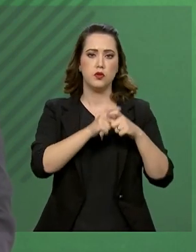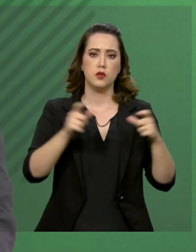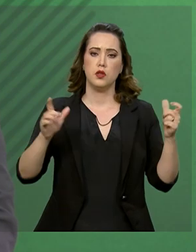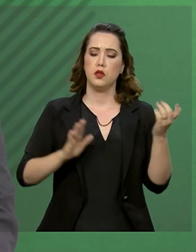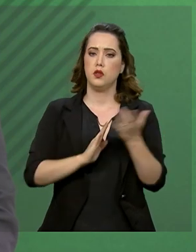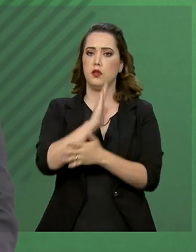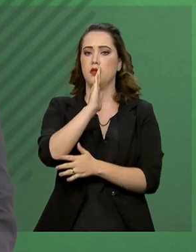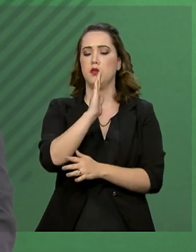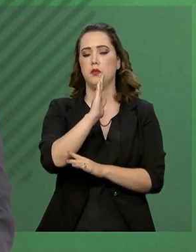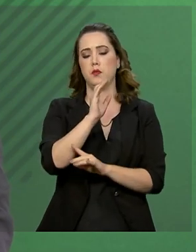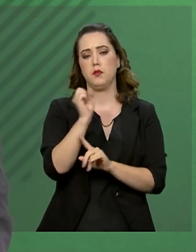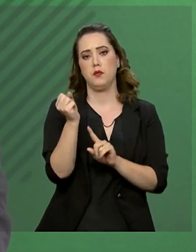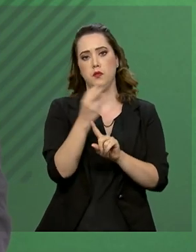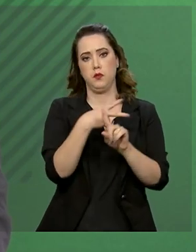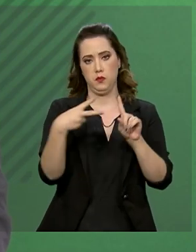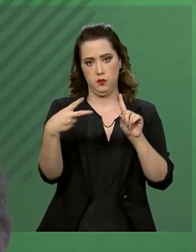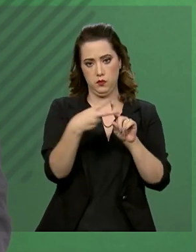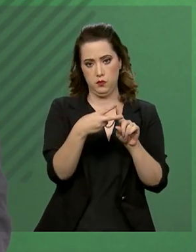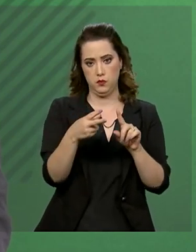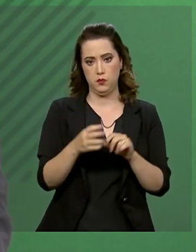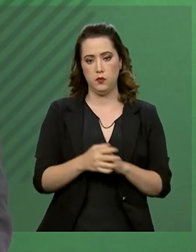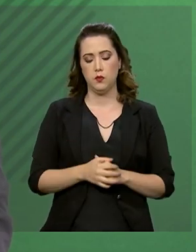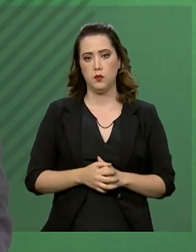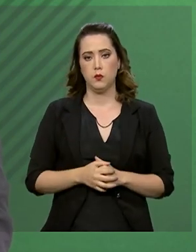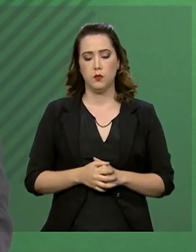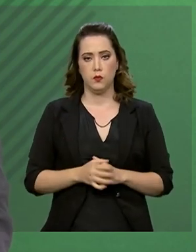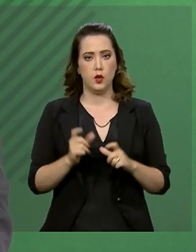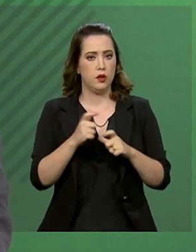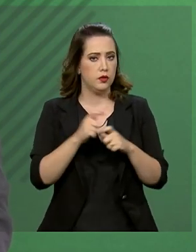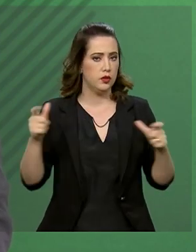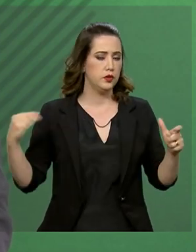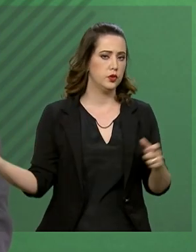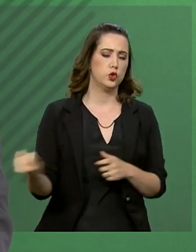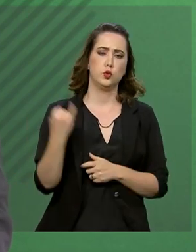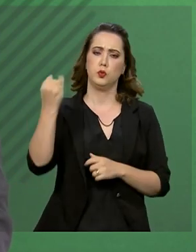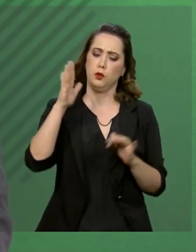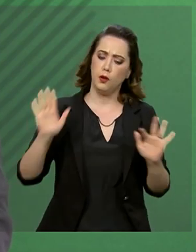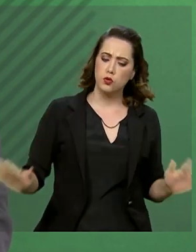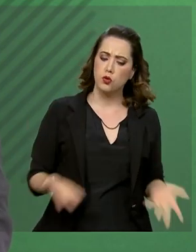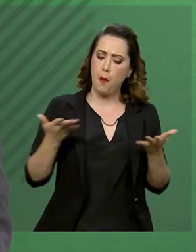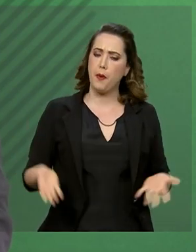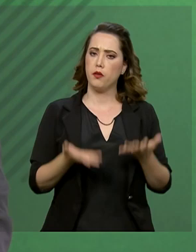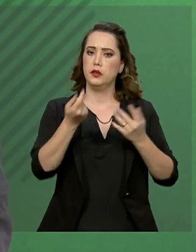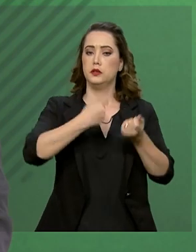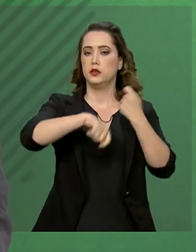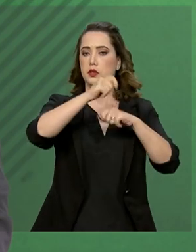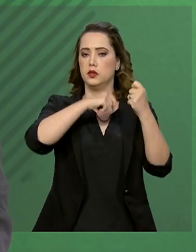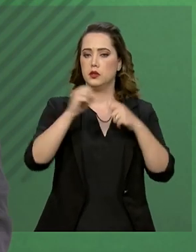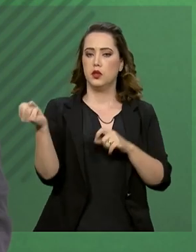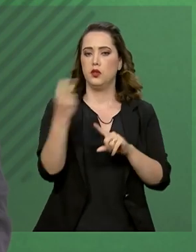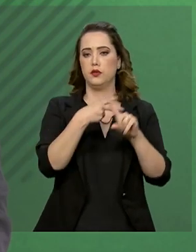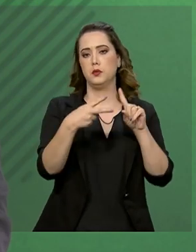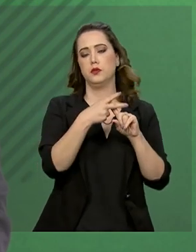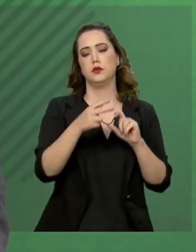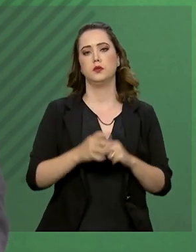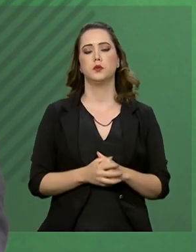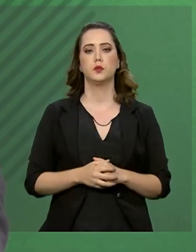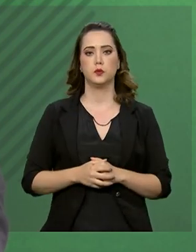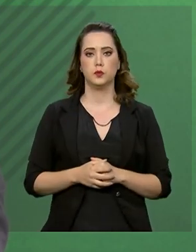aprovação deste grande impulsionador da nossa economia, que é a nova Previdência.